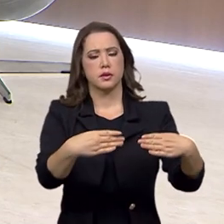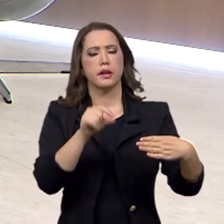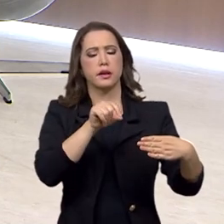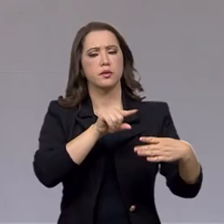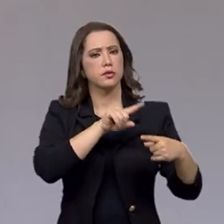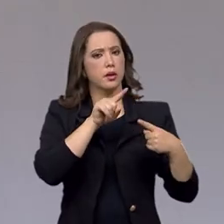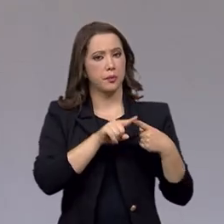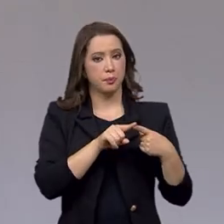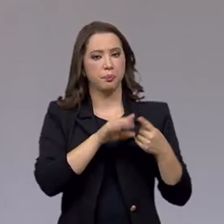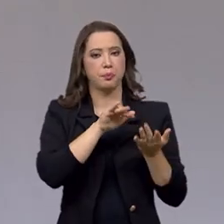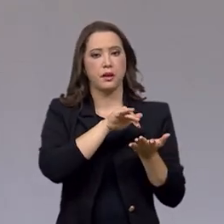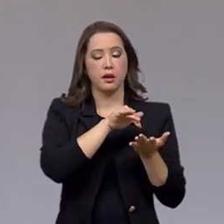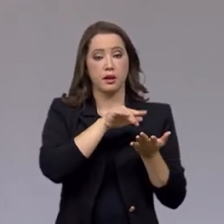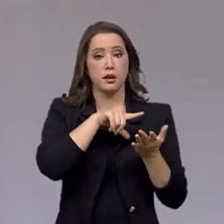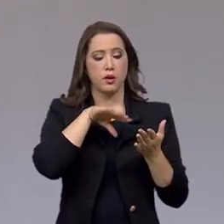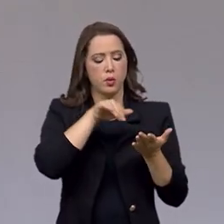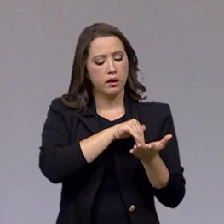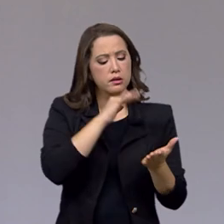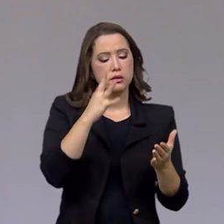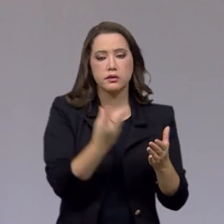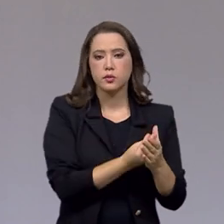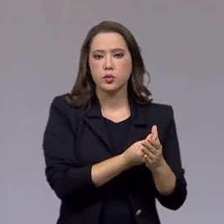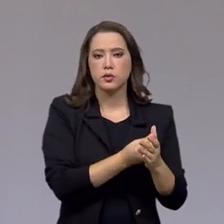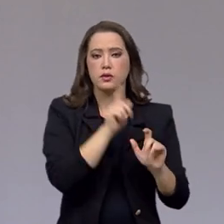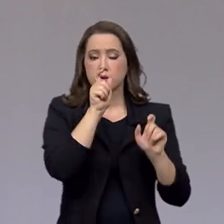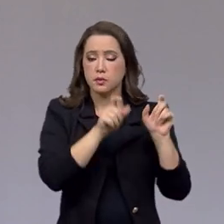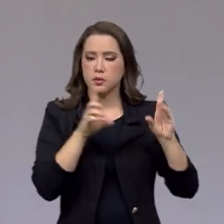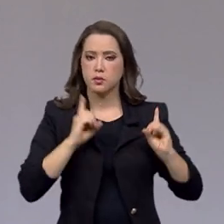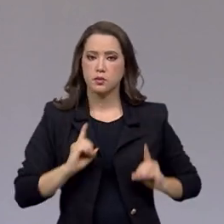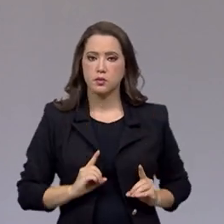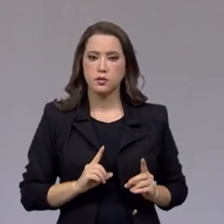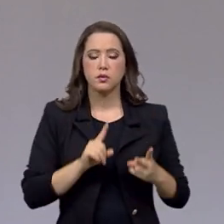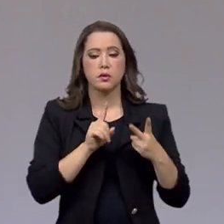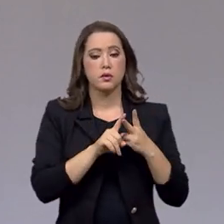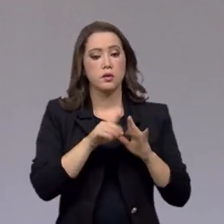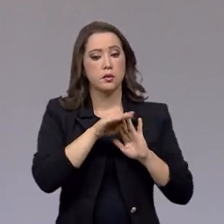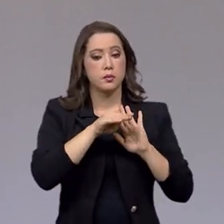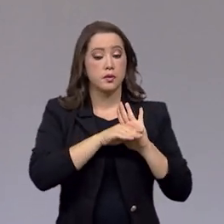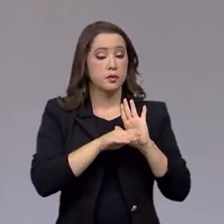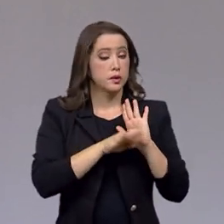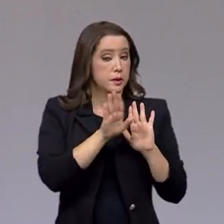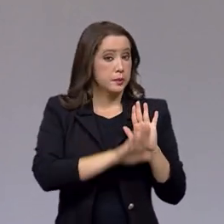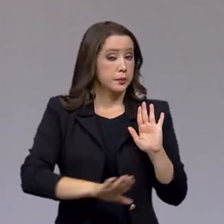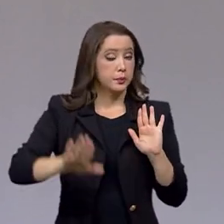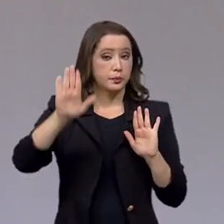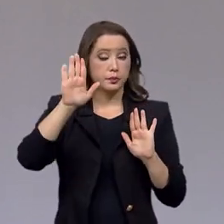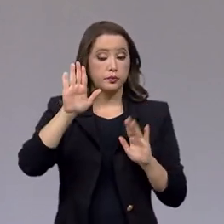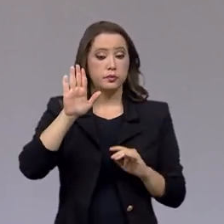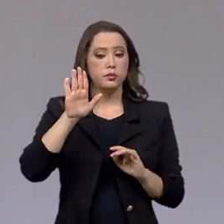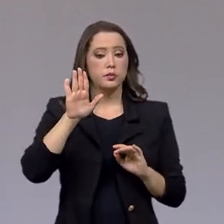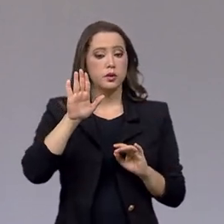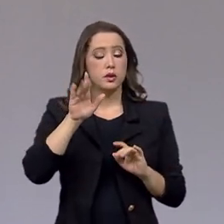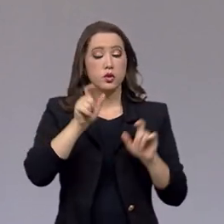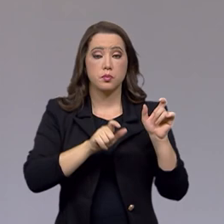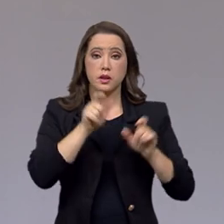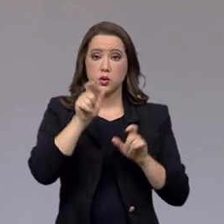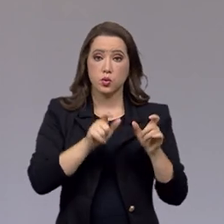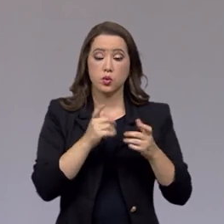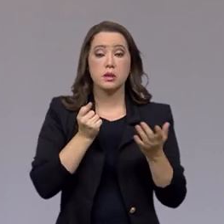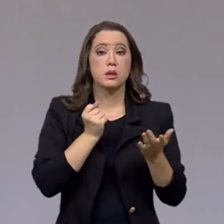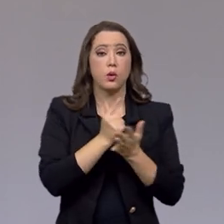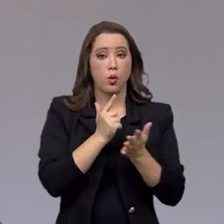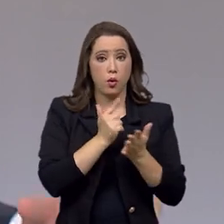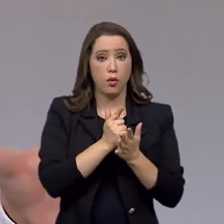que são o Cadastro de Inclusão das Pessoas com Deficiência e o Programa Nacional de Consumidores com